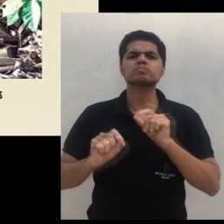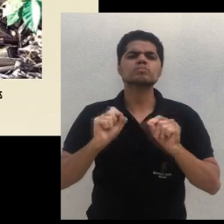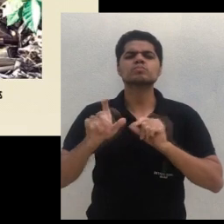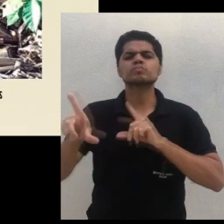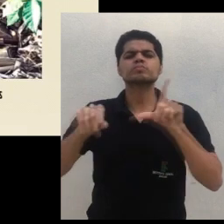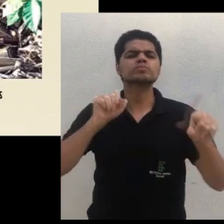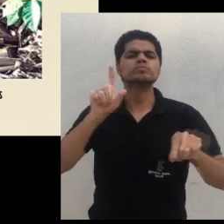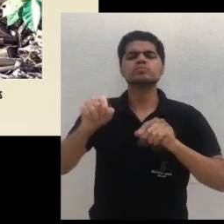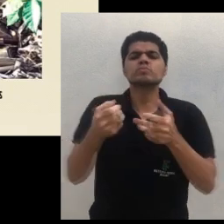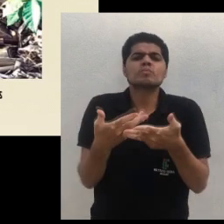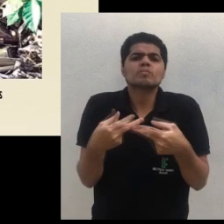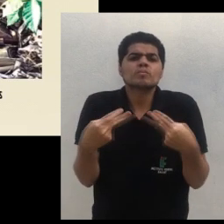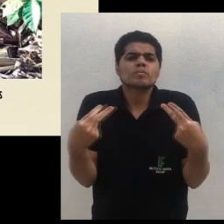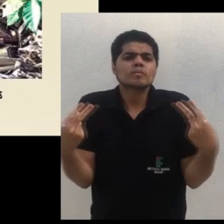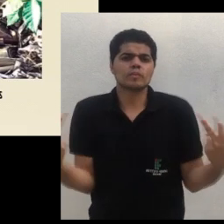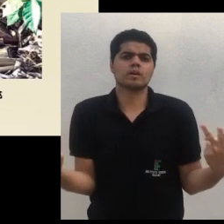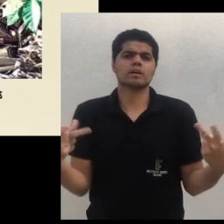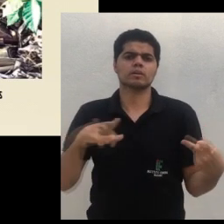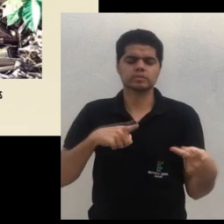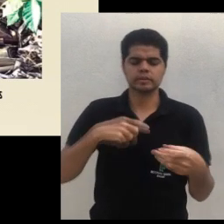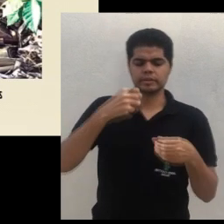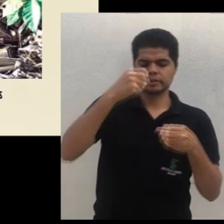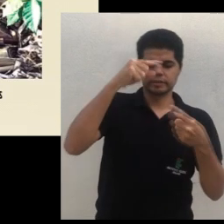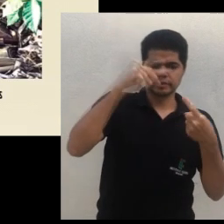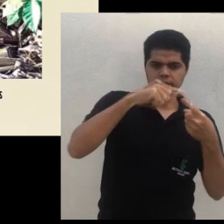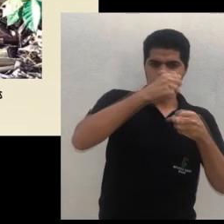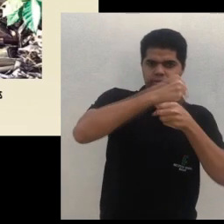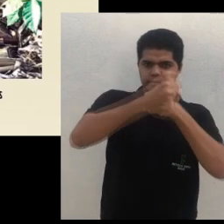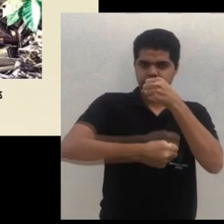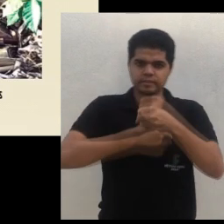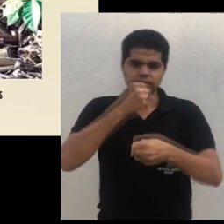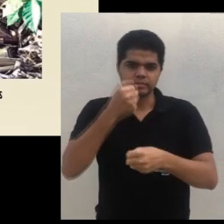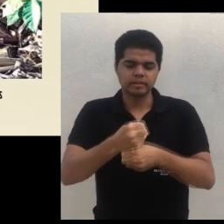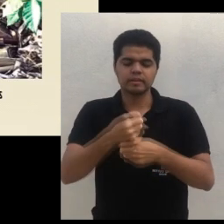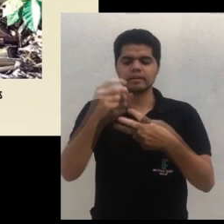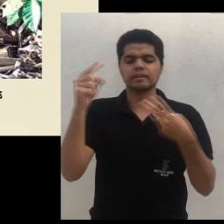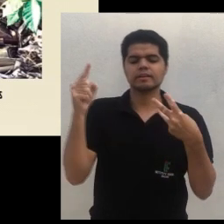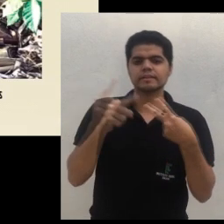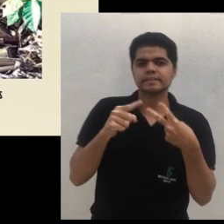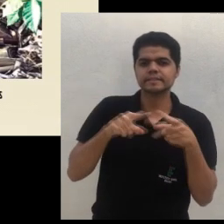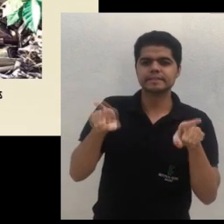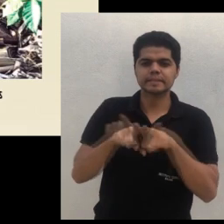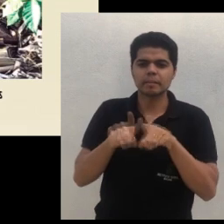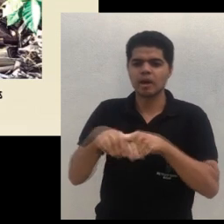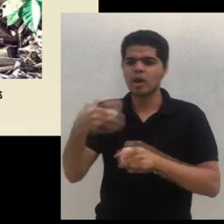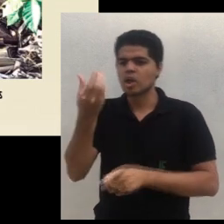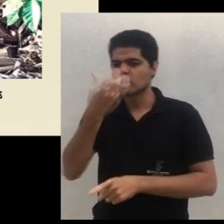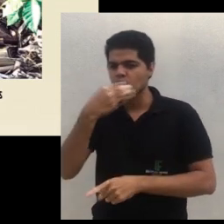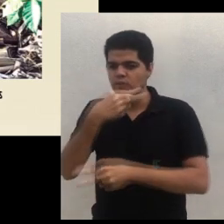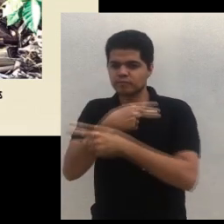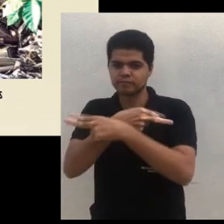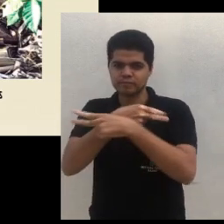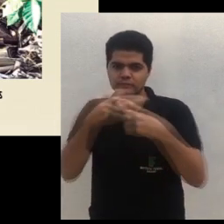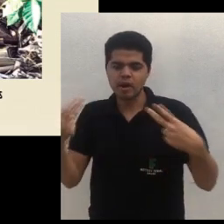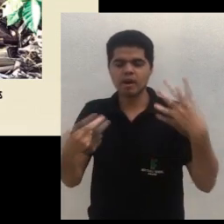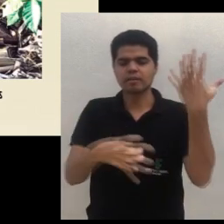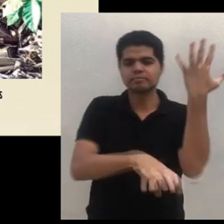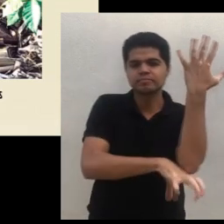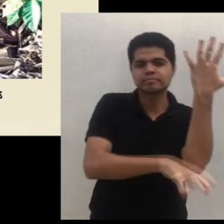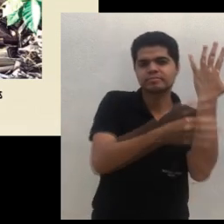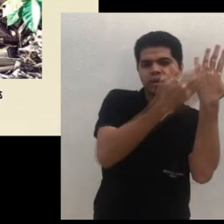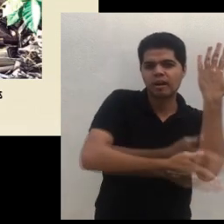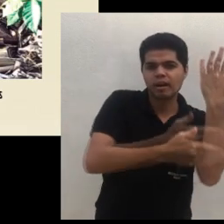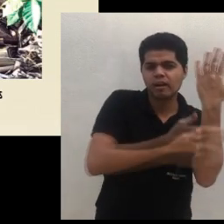arbóreas e frutíferas e tenho espécies adubadoras Tanto essas adubadoras podem ser leguminosas anuais como leguminosas